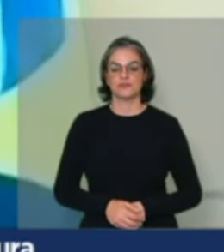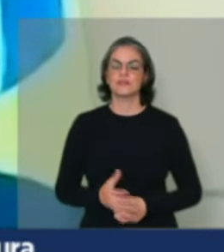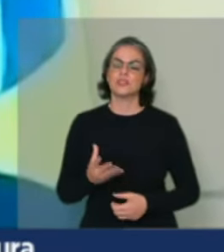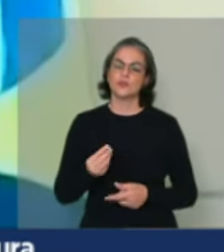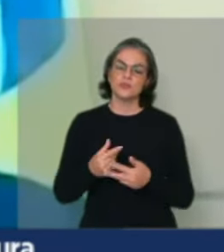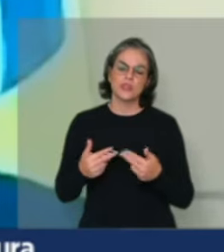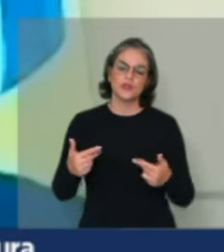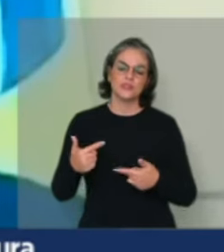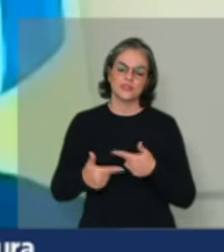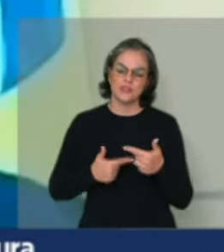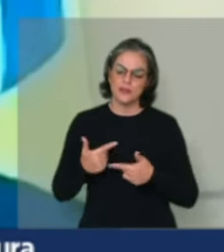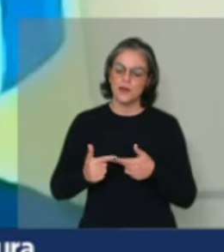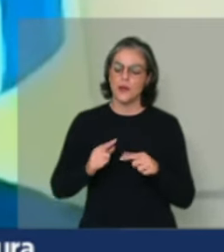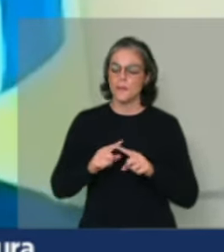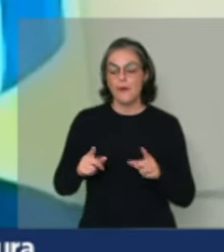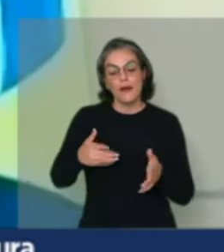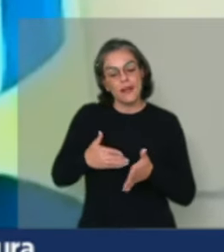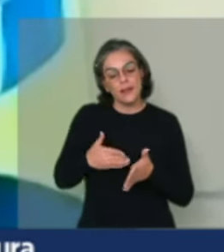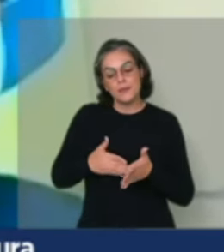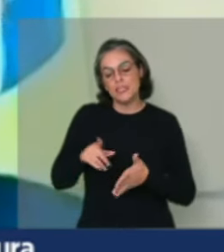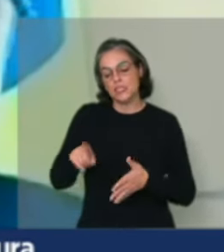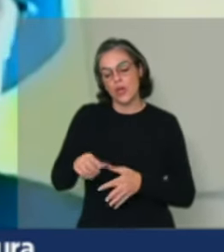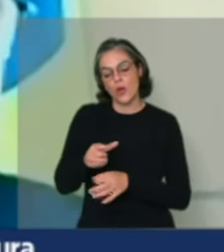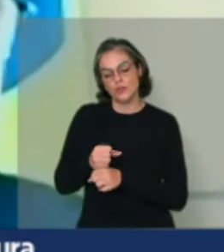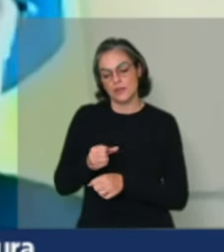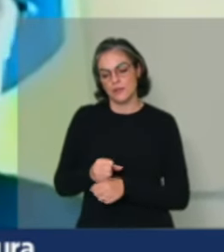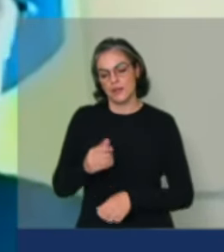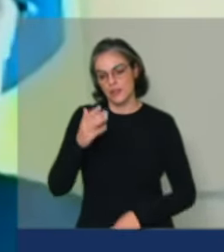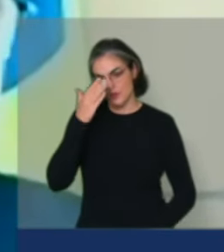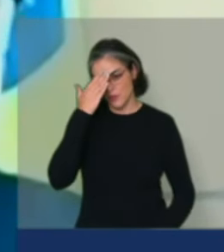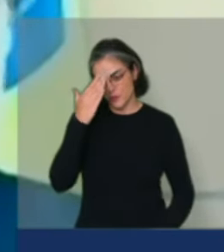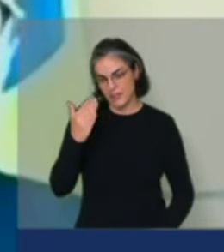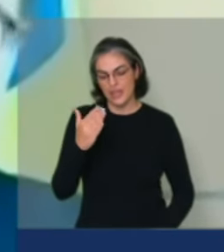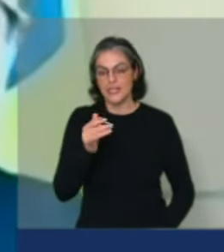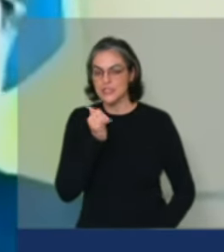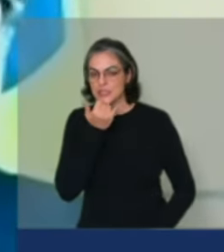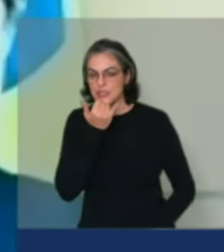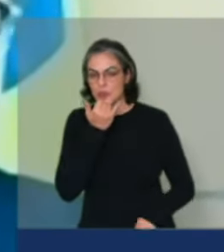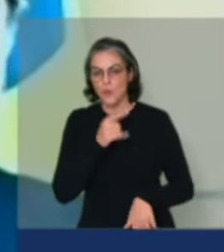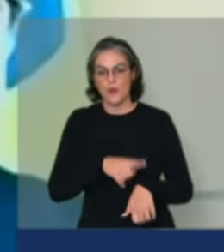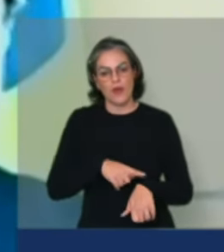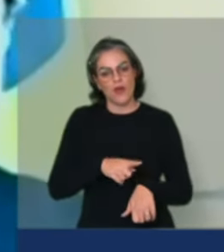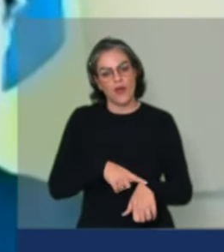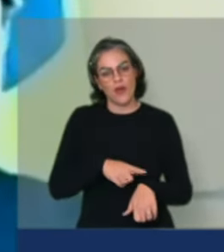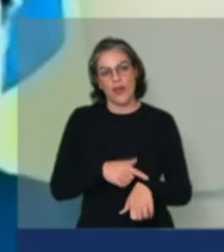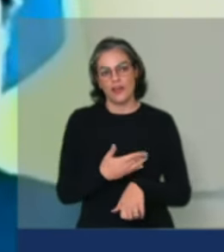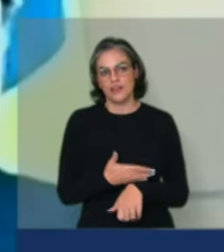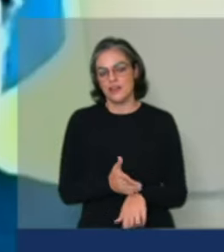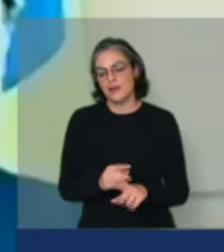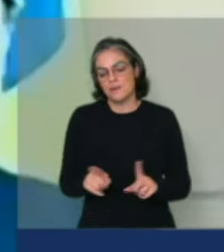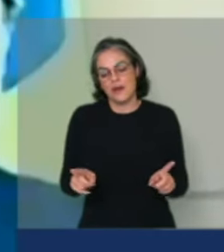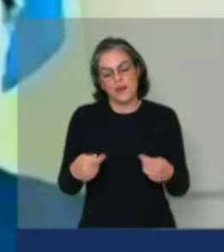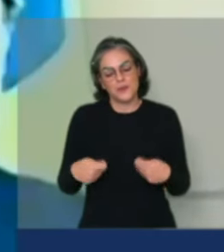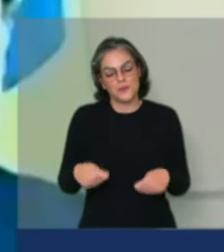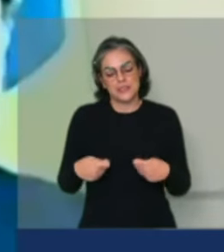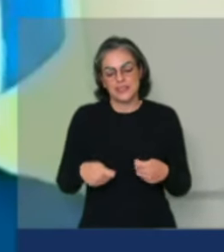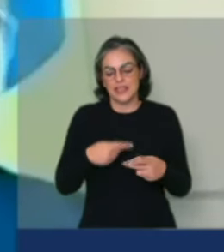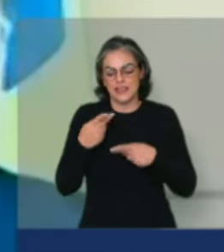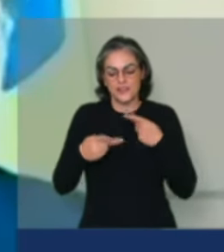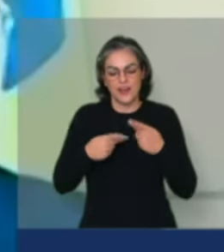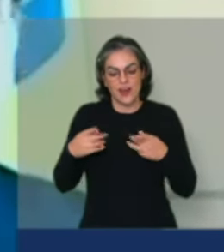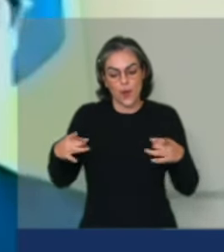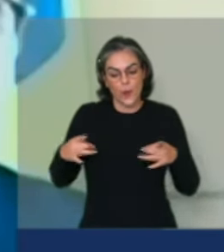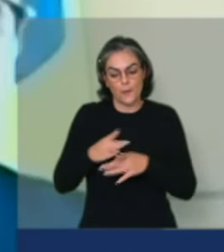a limitação do orçamento. bom? Obrigado. Eu me estendi um pouco mais, me desculpe, mas eu precisava fazer para completar o